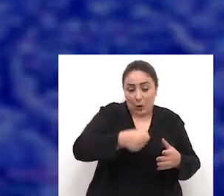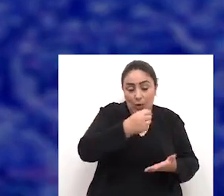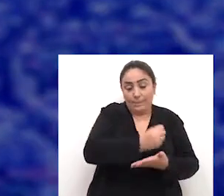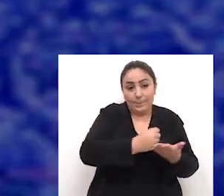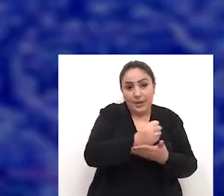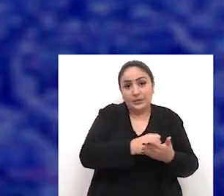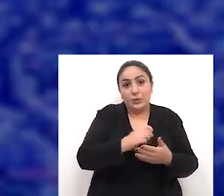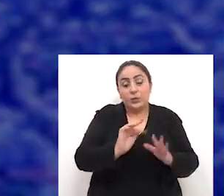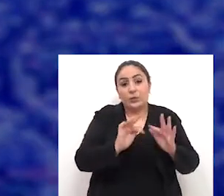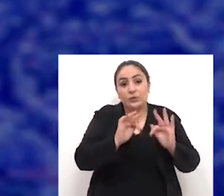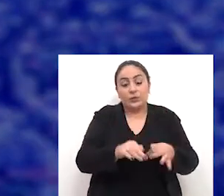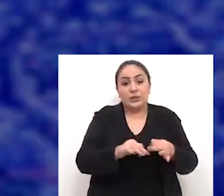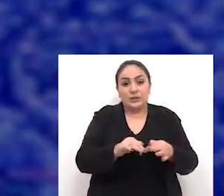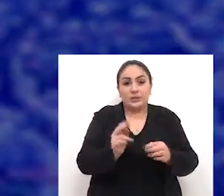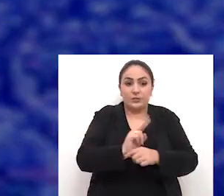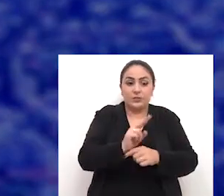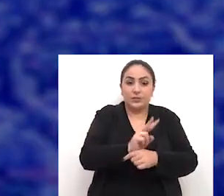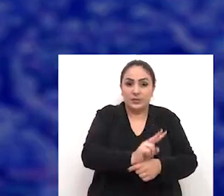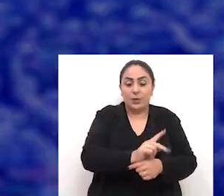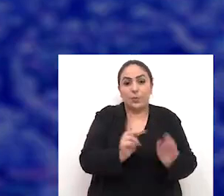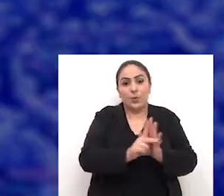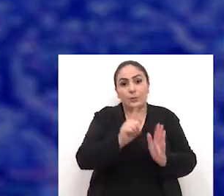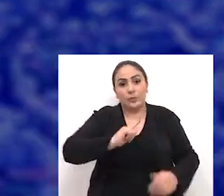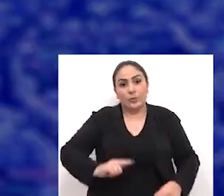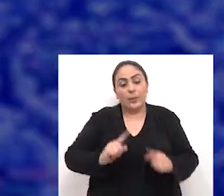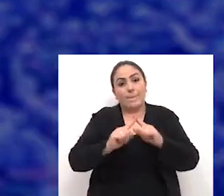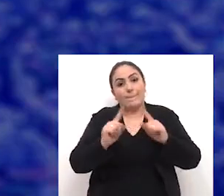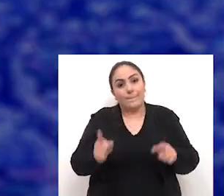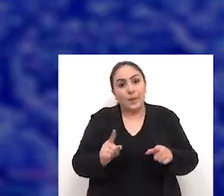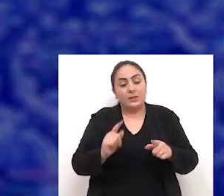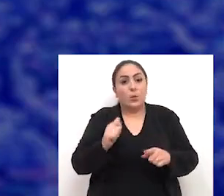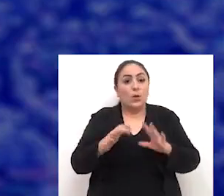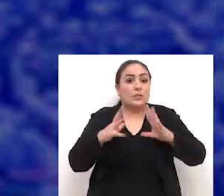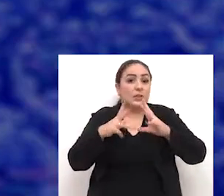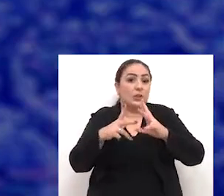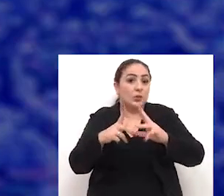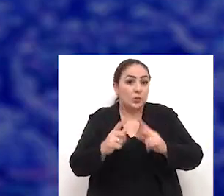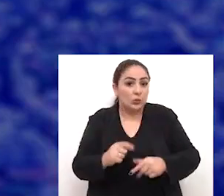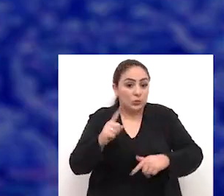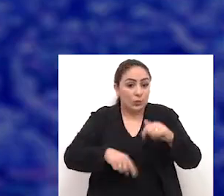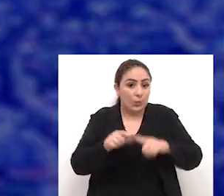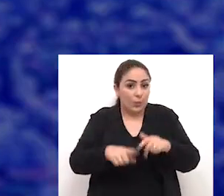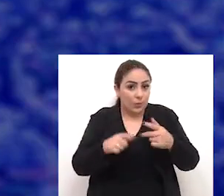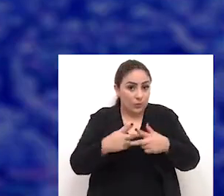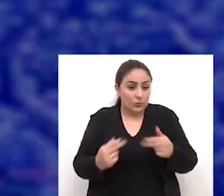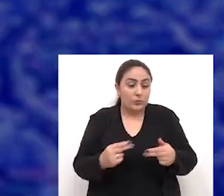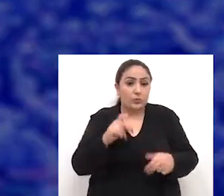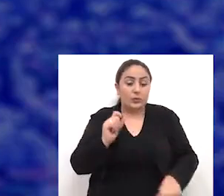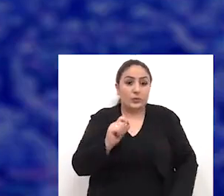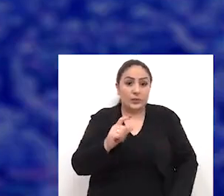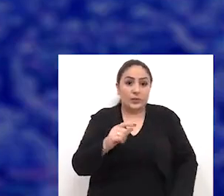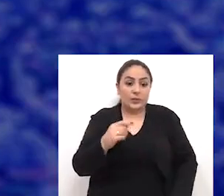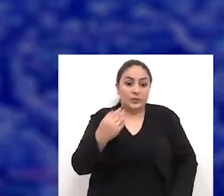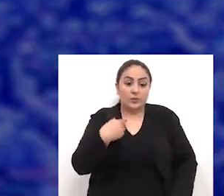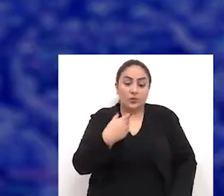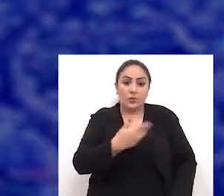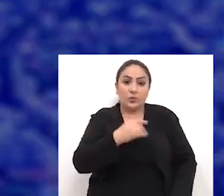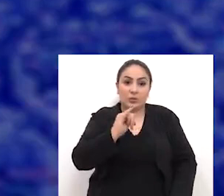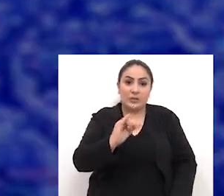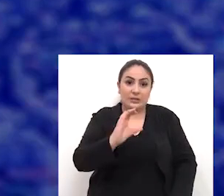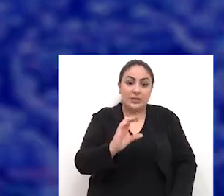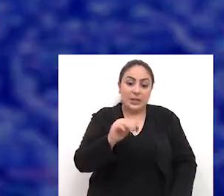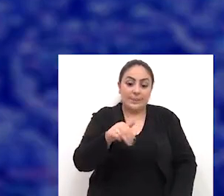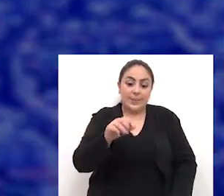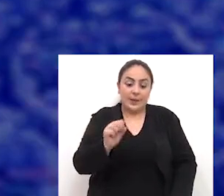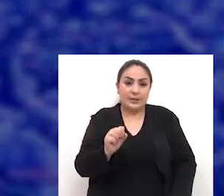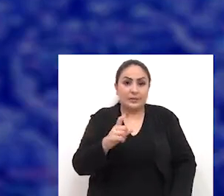razão do fim das desonerações fiscais pretendidas pelo governo, mas na maior parte dos produtos pelos quais, nos quais o